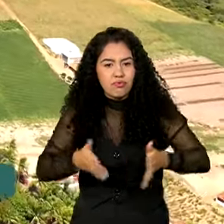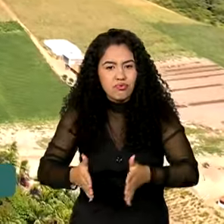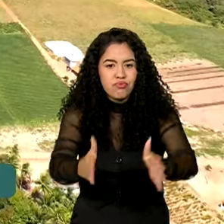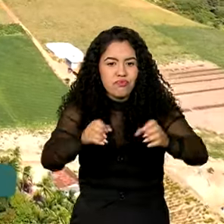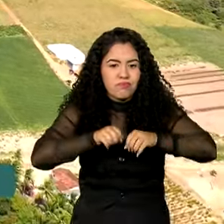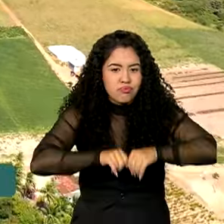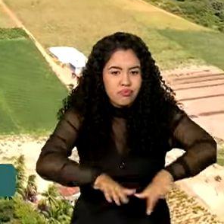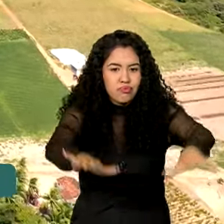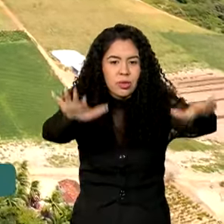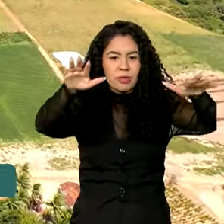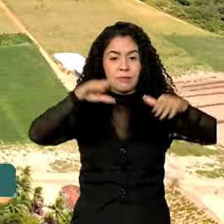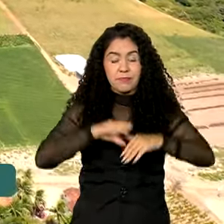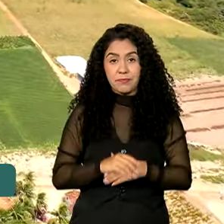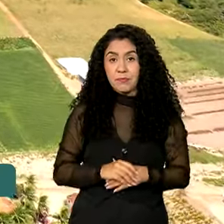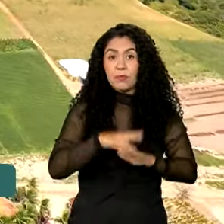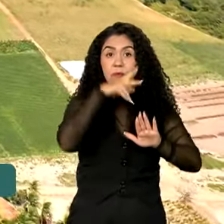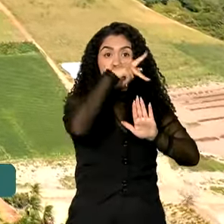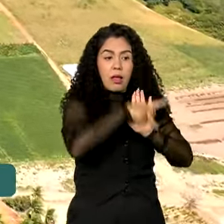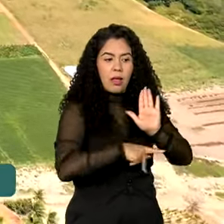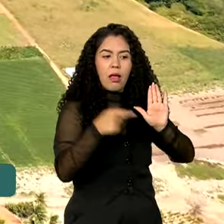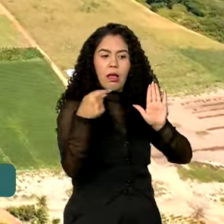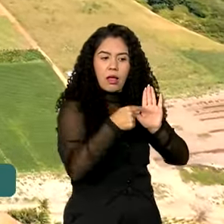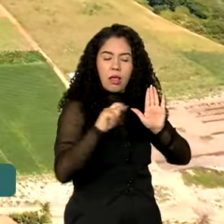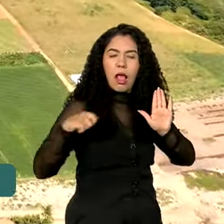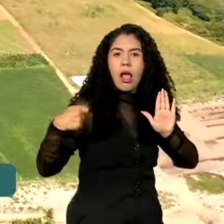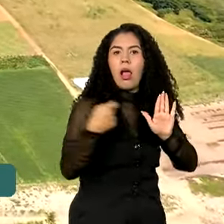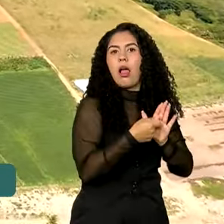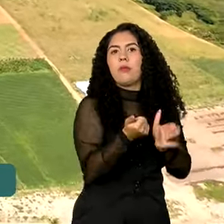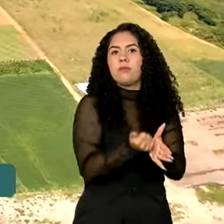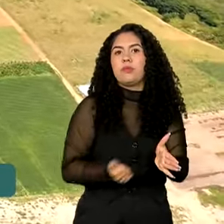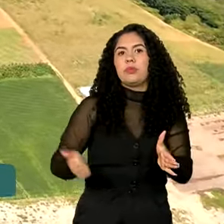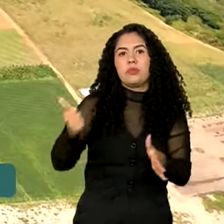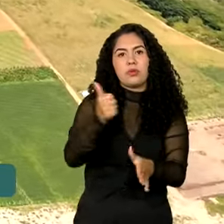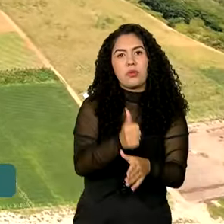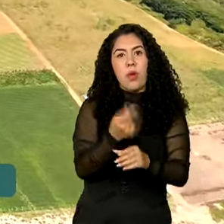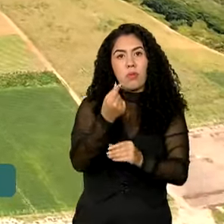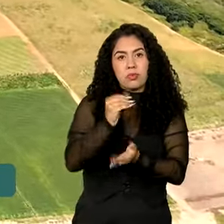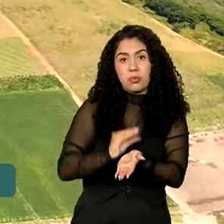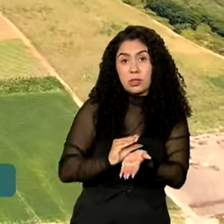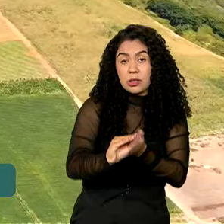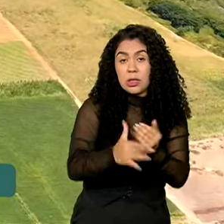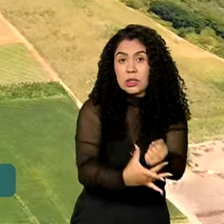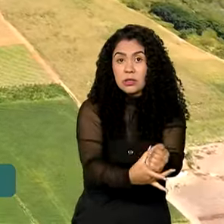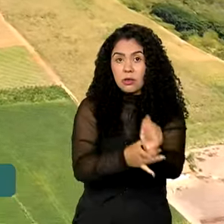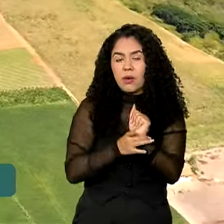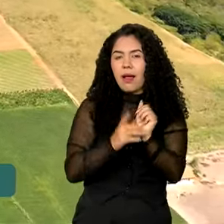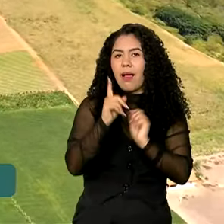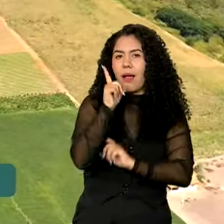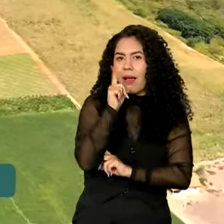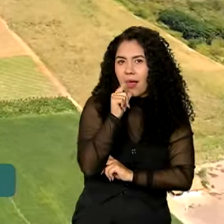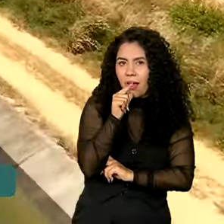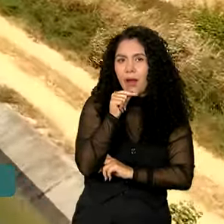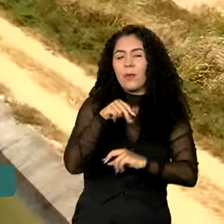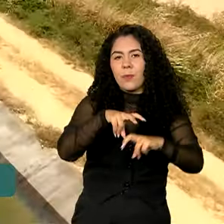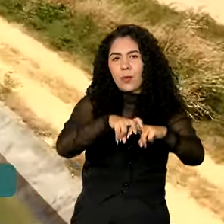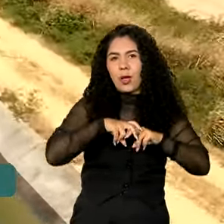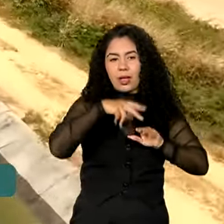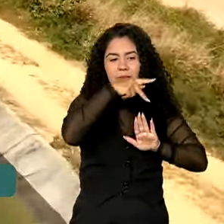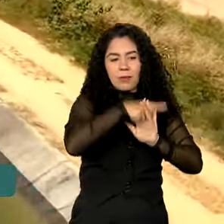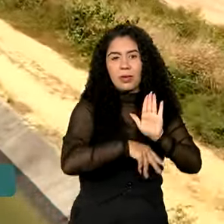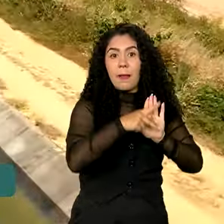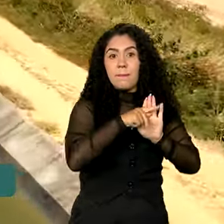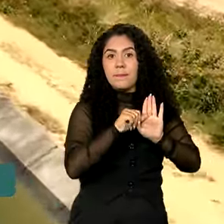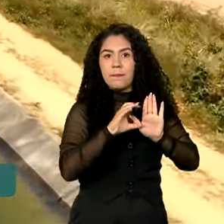O projeto foi incluído como prioritário no pacote de investimentos em segurança hídrica do novo PAC. São